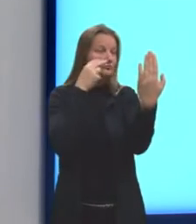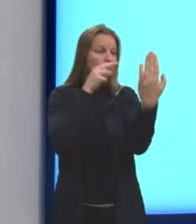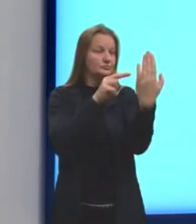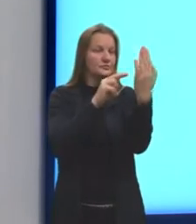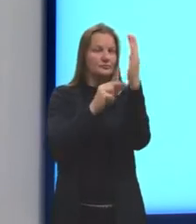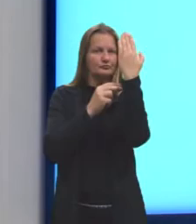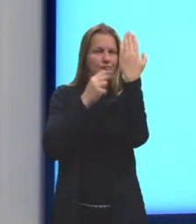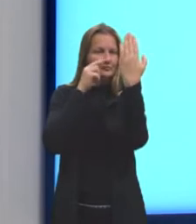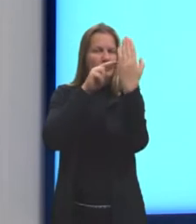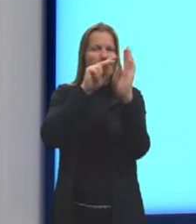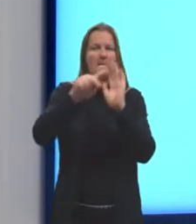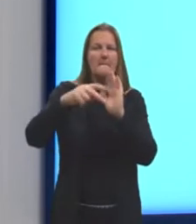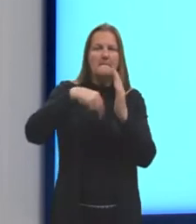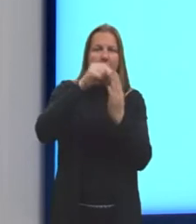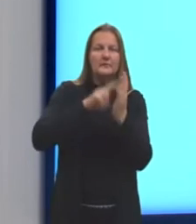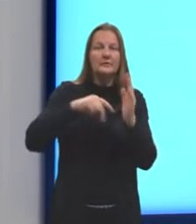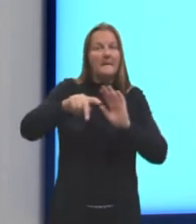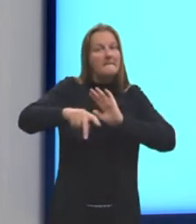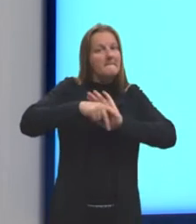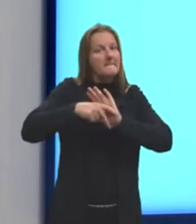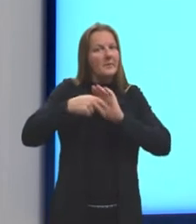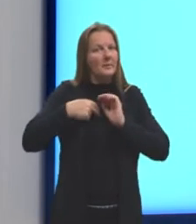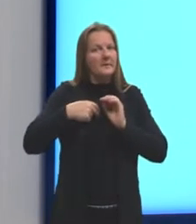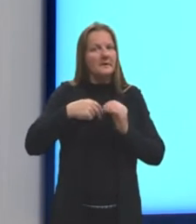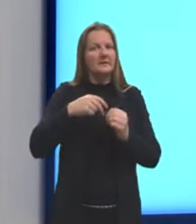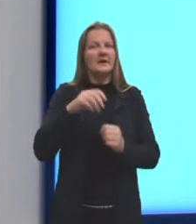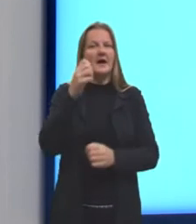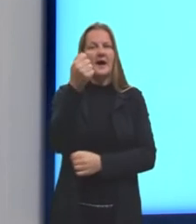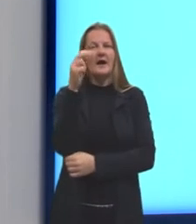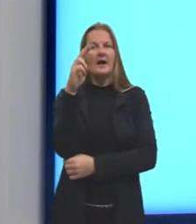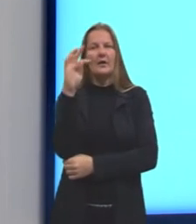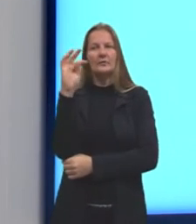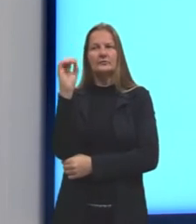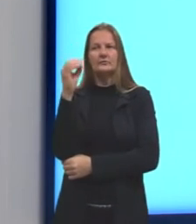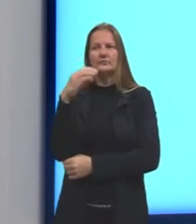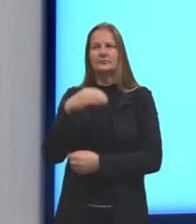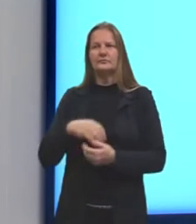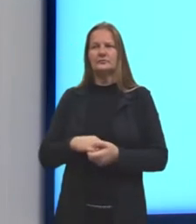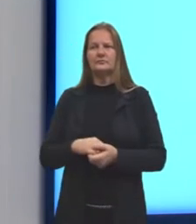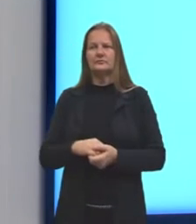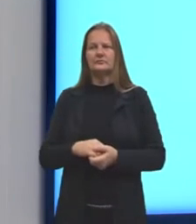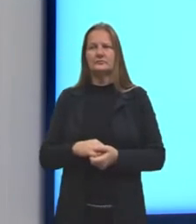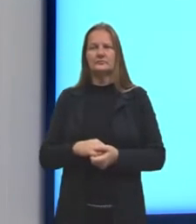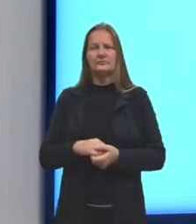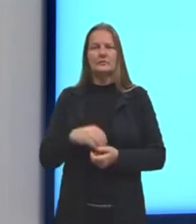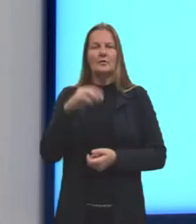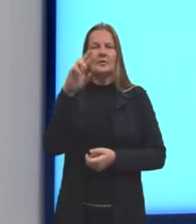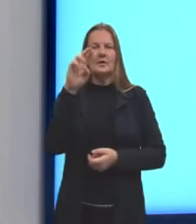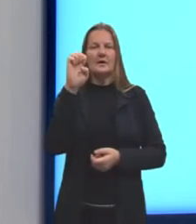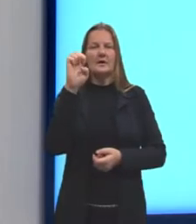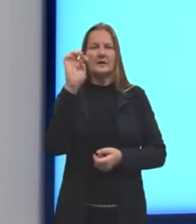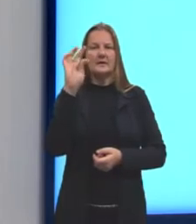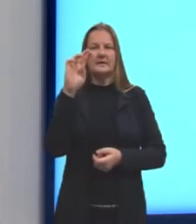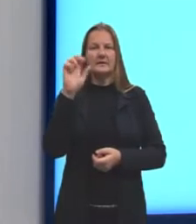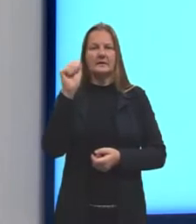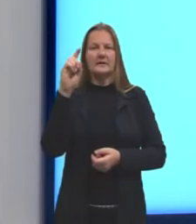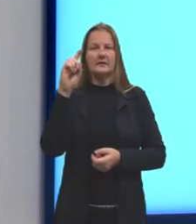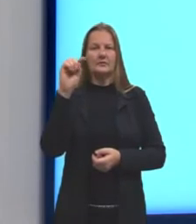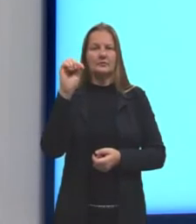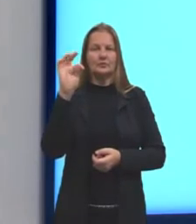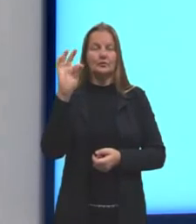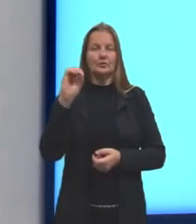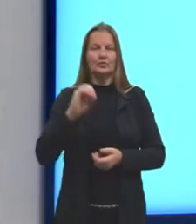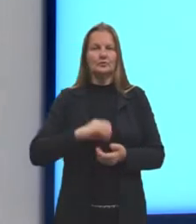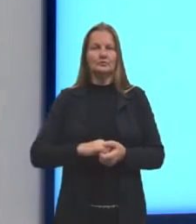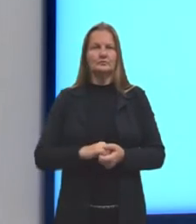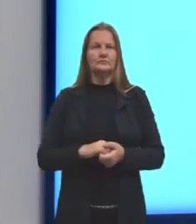isso? É um quadro em que ele pintou uma imagem dele. Beleza. Só que existe este